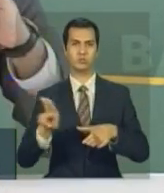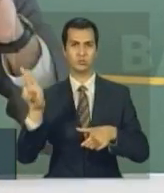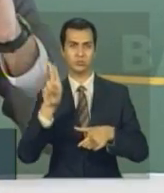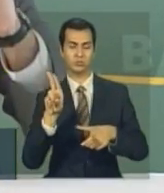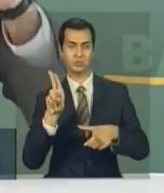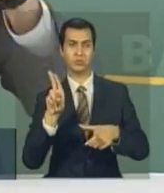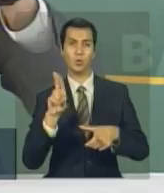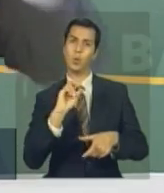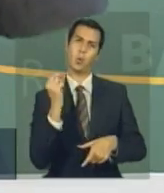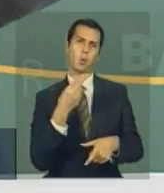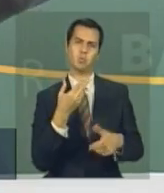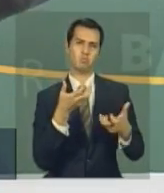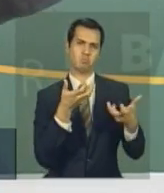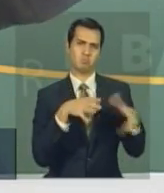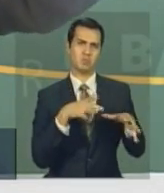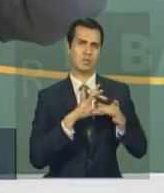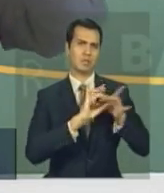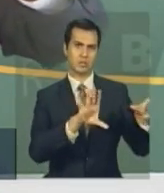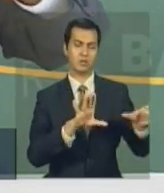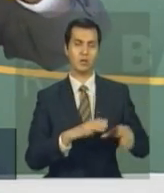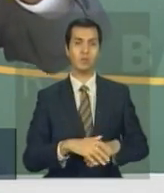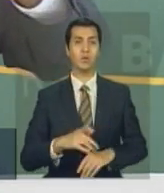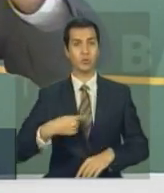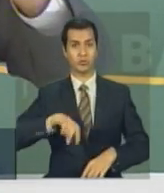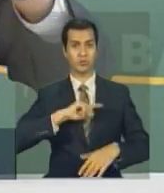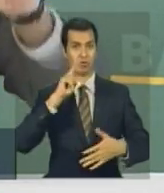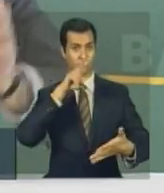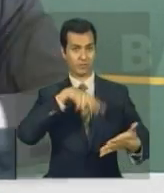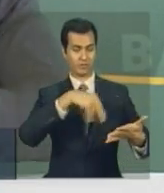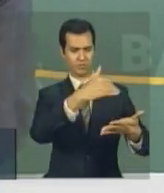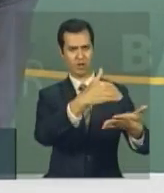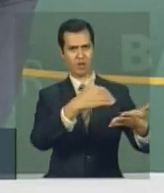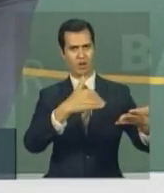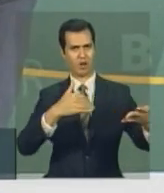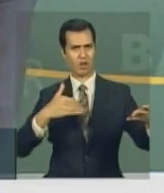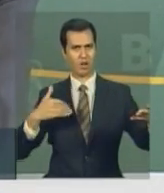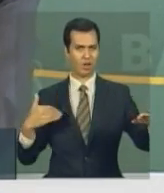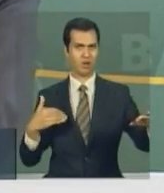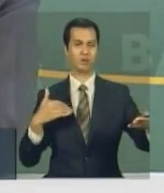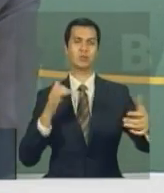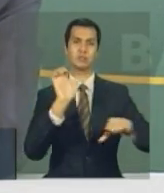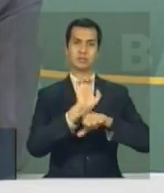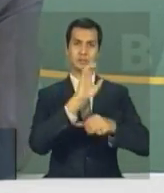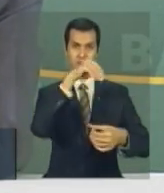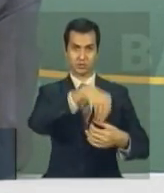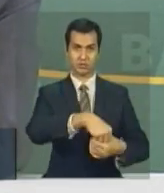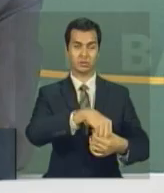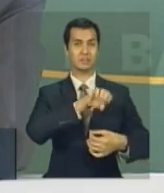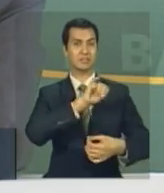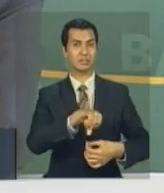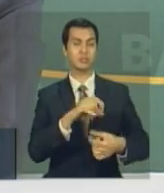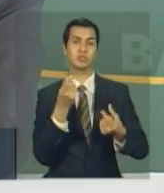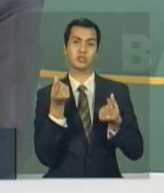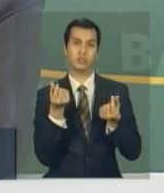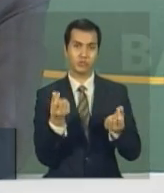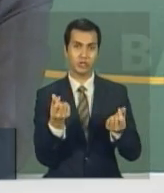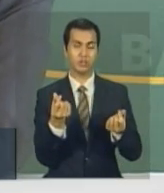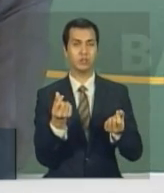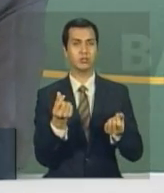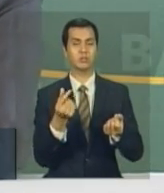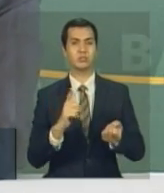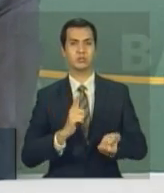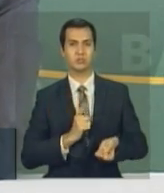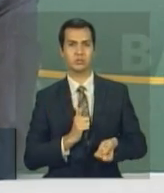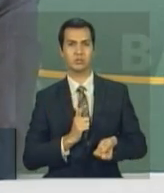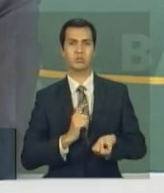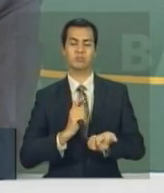e aí, para cada, nós vemos todos os inscritos daquele Estado. Se os recursos que nós tínhamos planejado ir até o